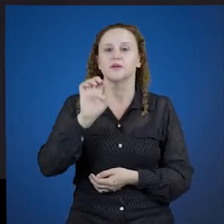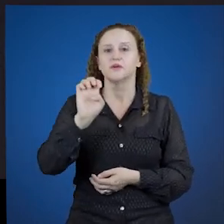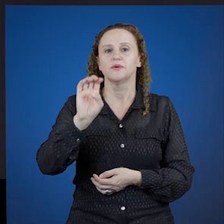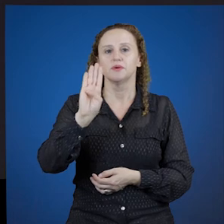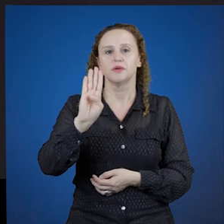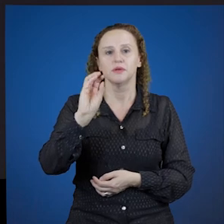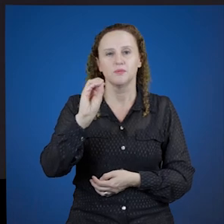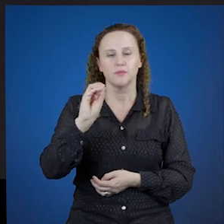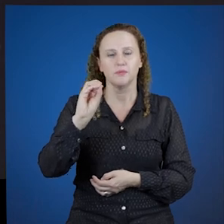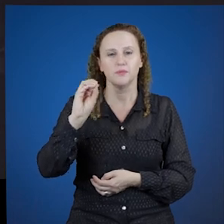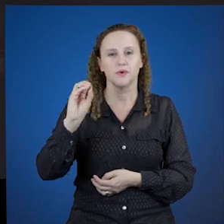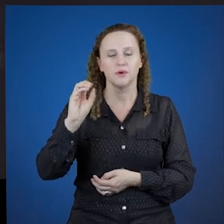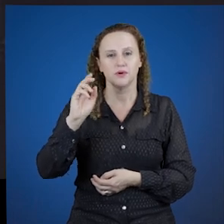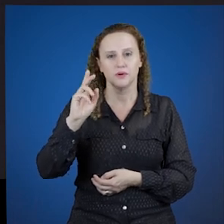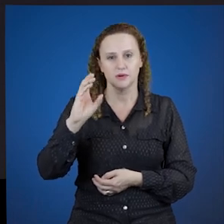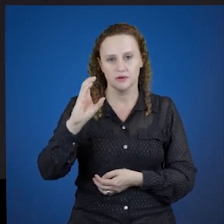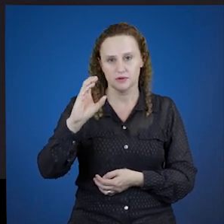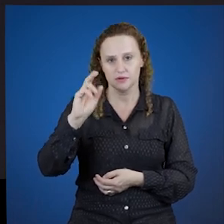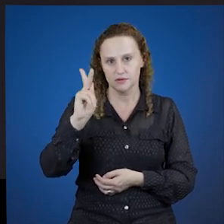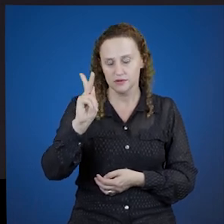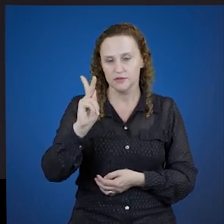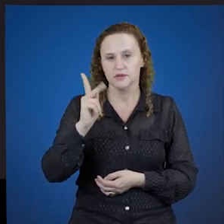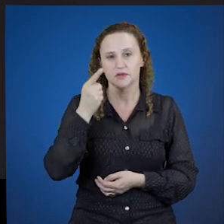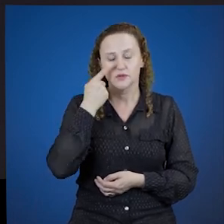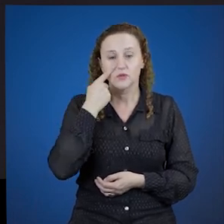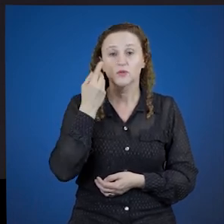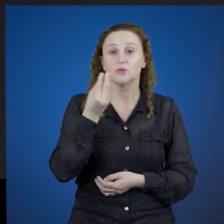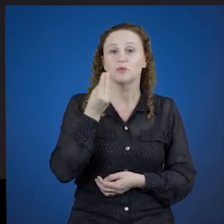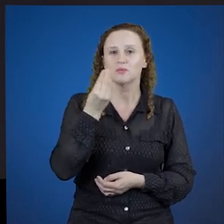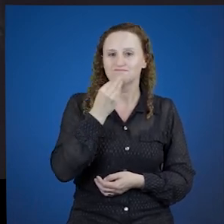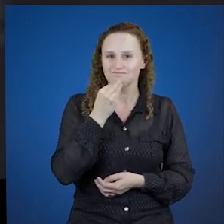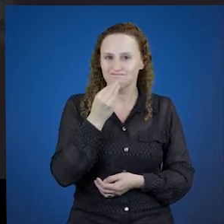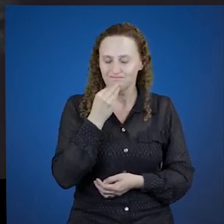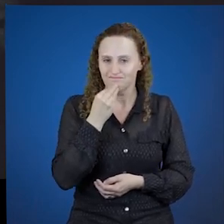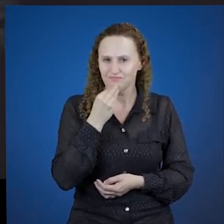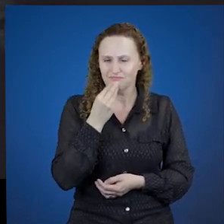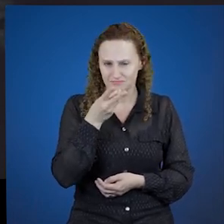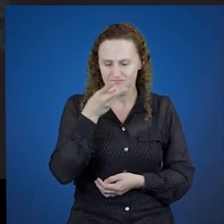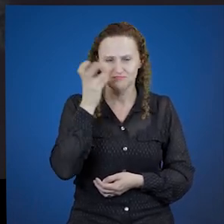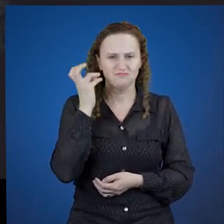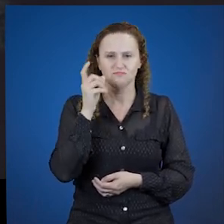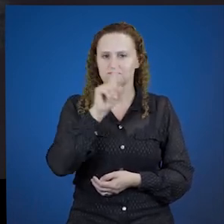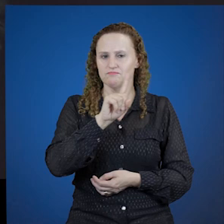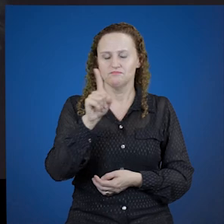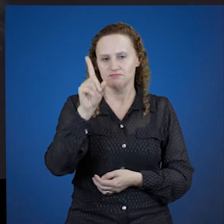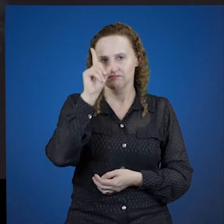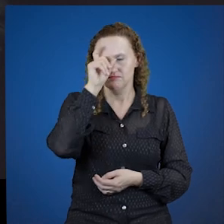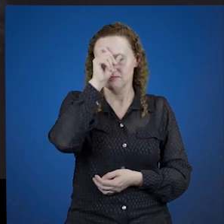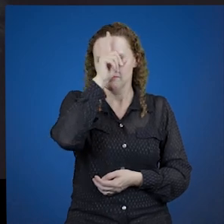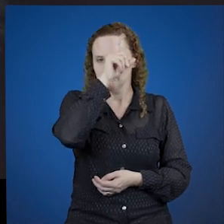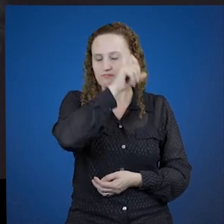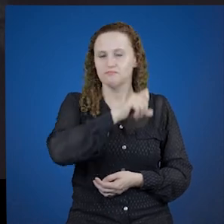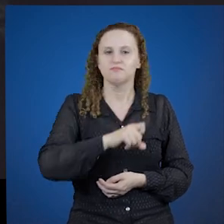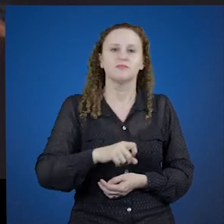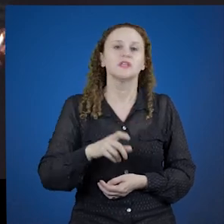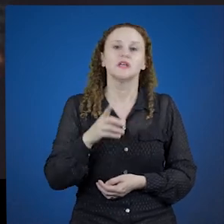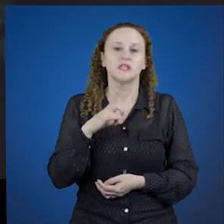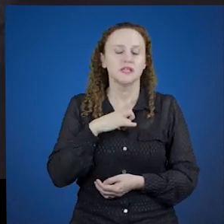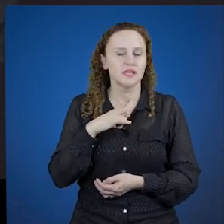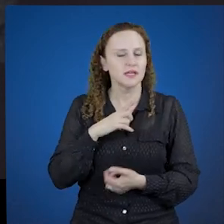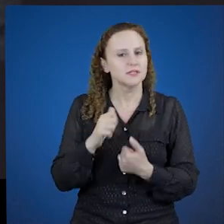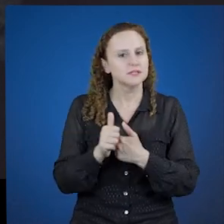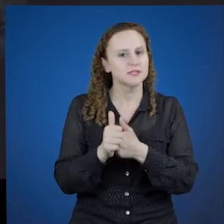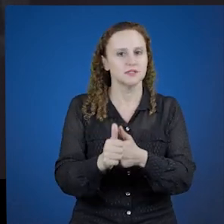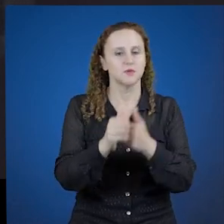no e-book e em outras referências, como funciona. E, como vocês perceberam, não é difícil, basta